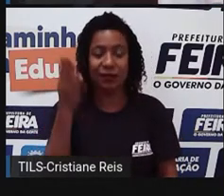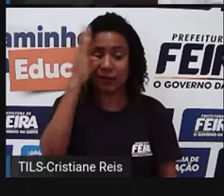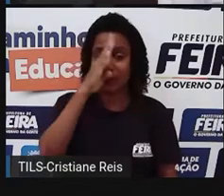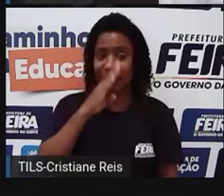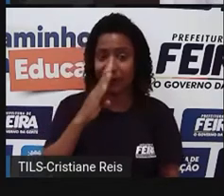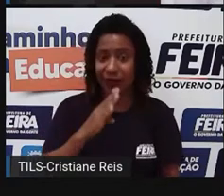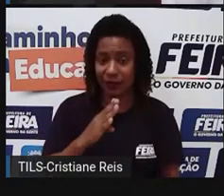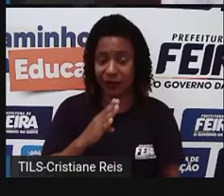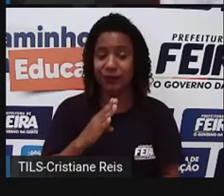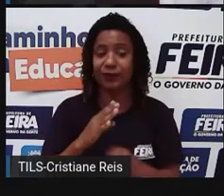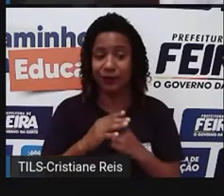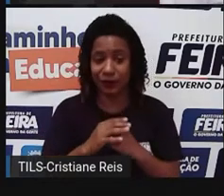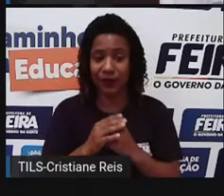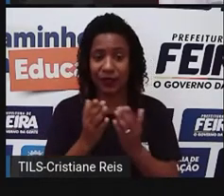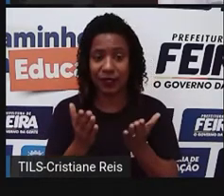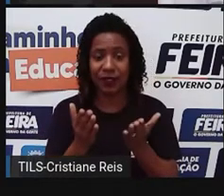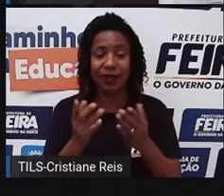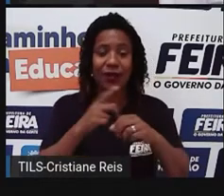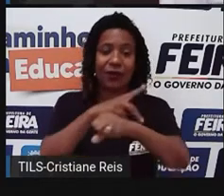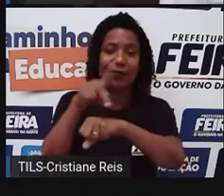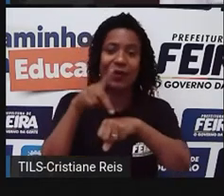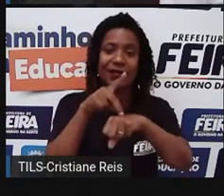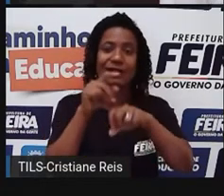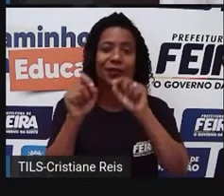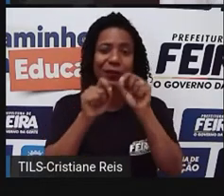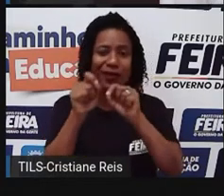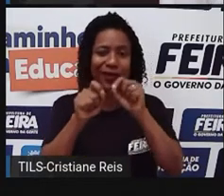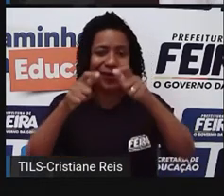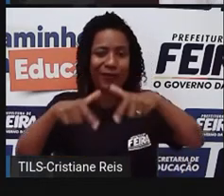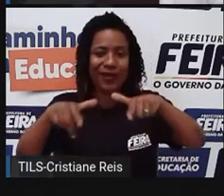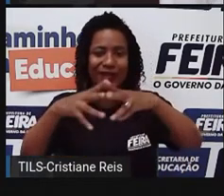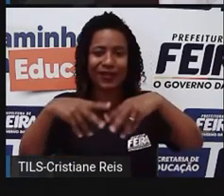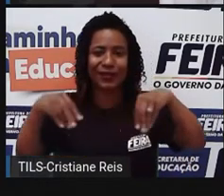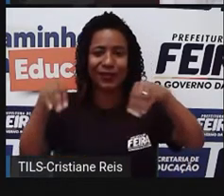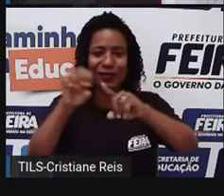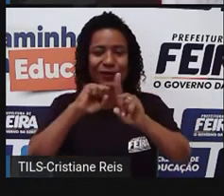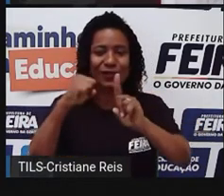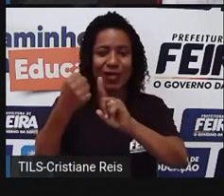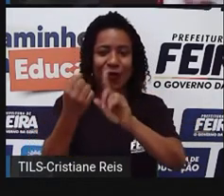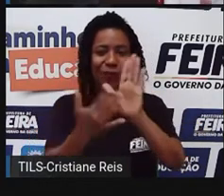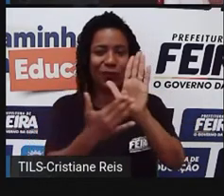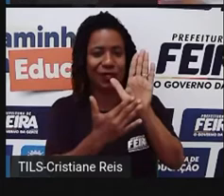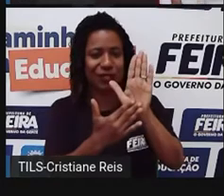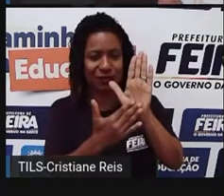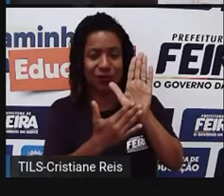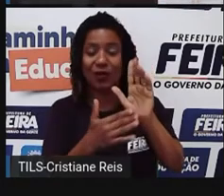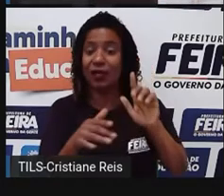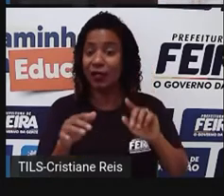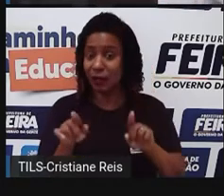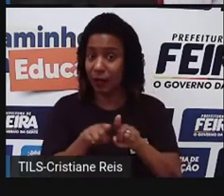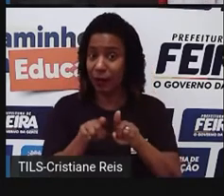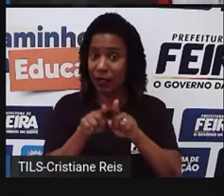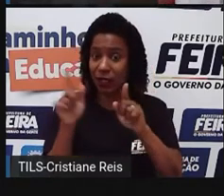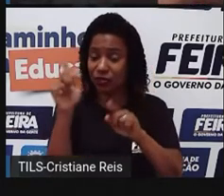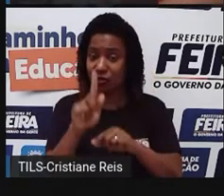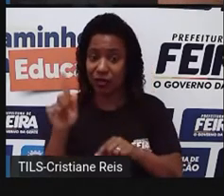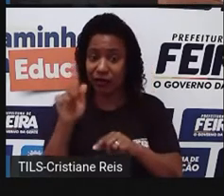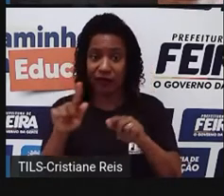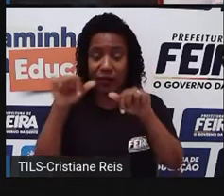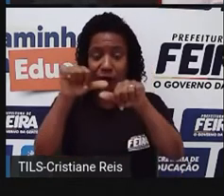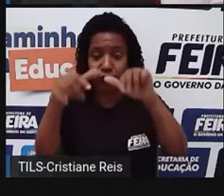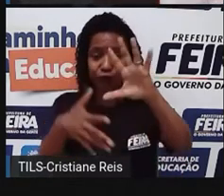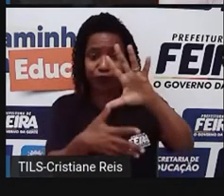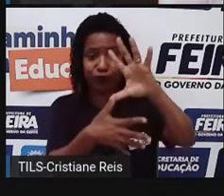delimitado, habitado por uma população com cultura comum, ou seja, a gente quase que praticamente juntou